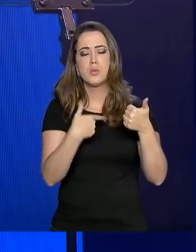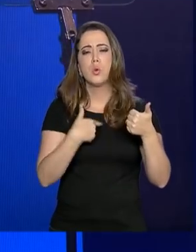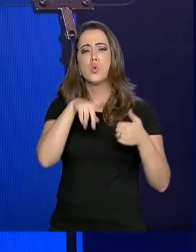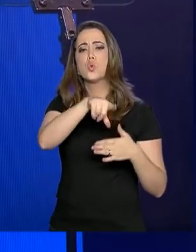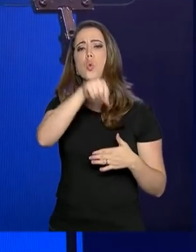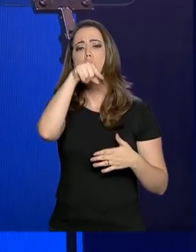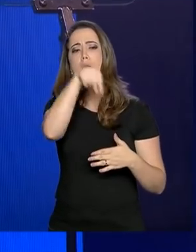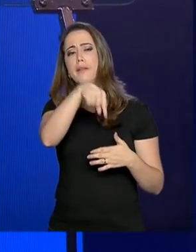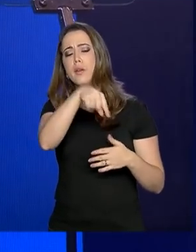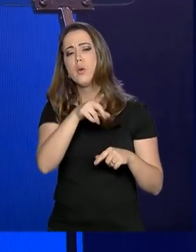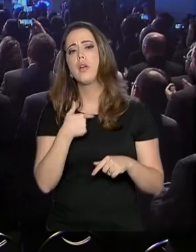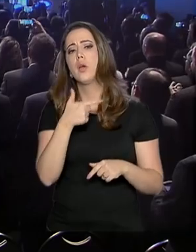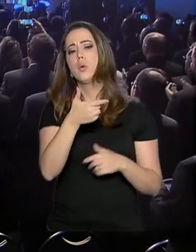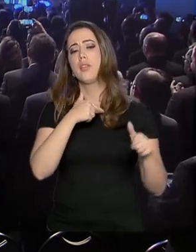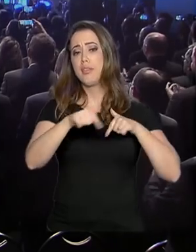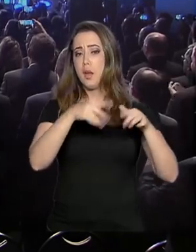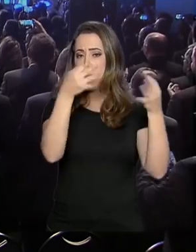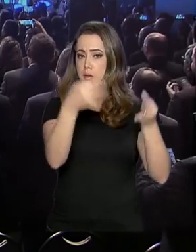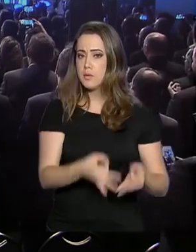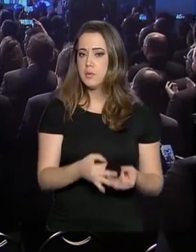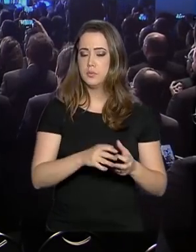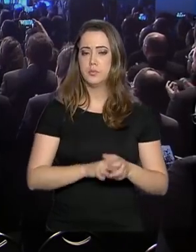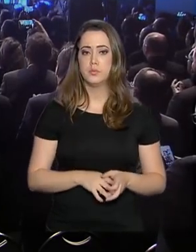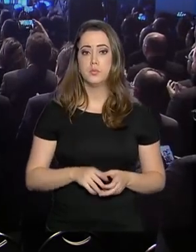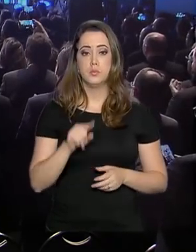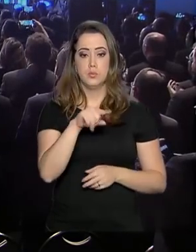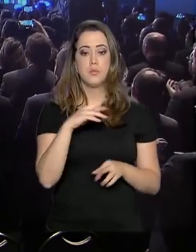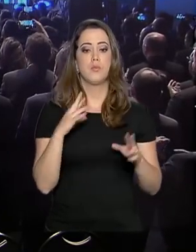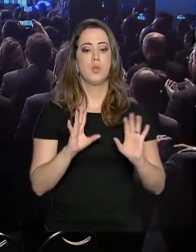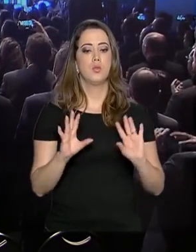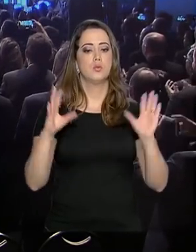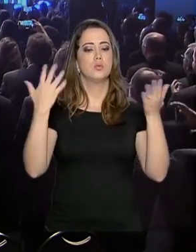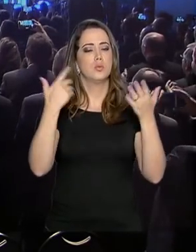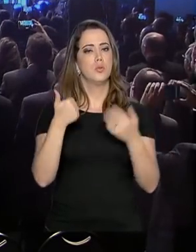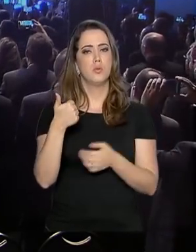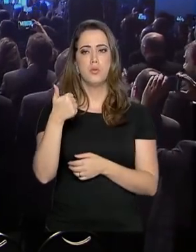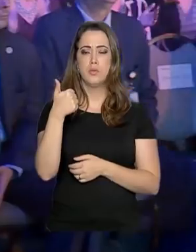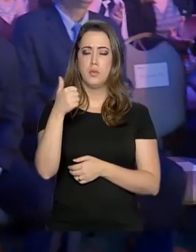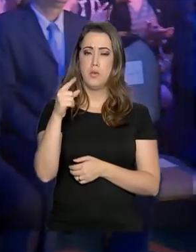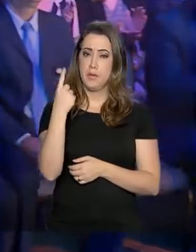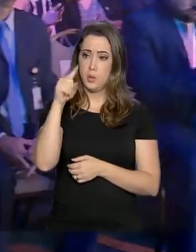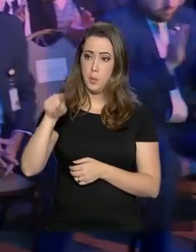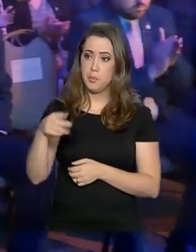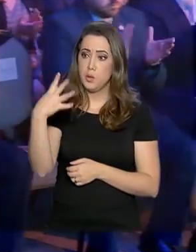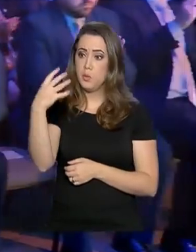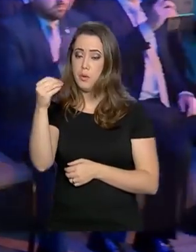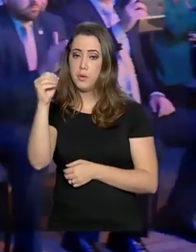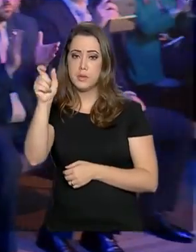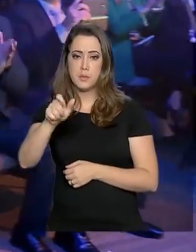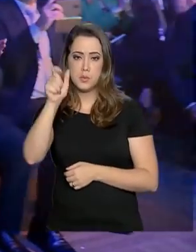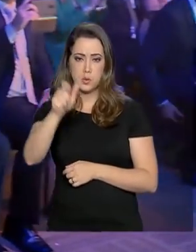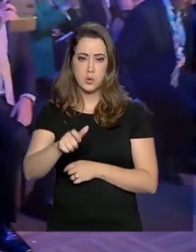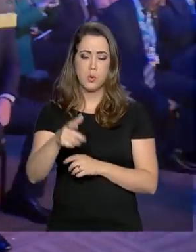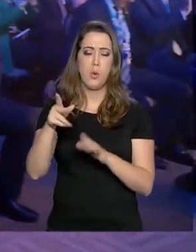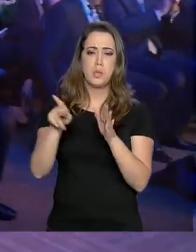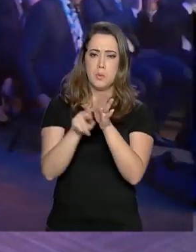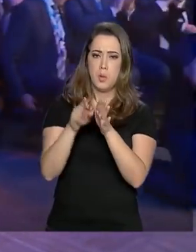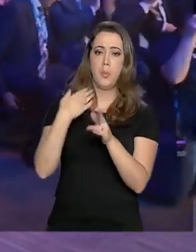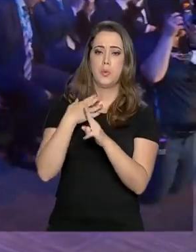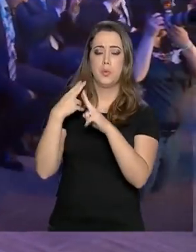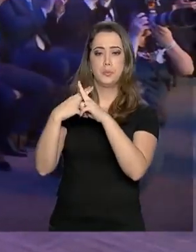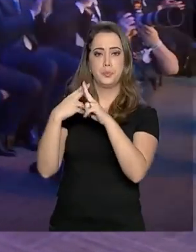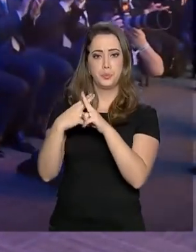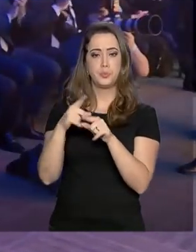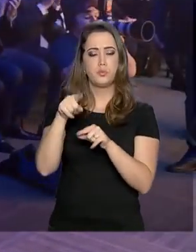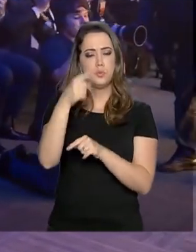produtividade. O evento Nação Caixa reúne cerca de 1.400 pessoas entre gestores e empregados do banco. A ideia aqui